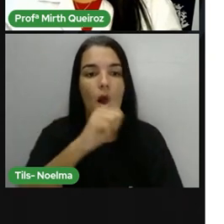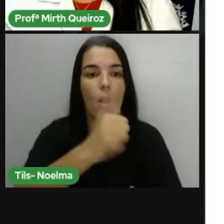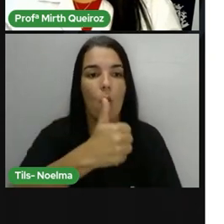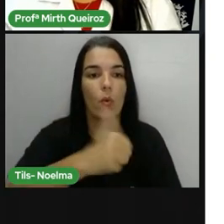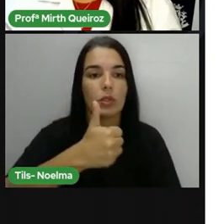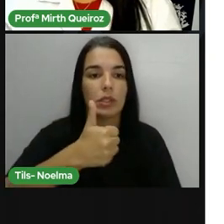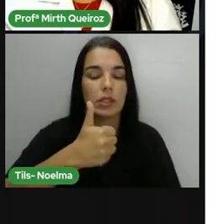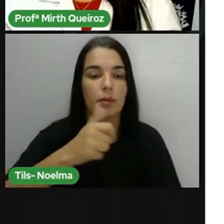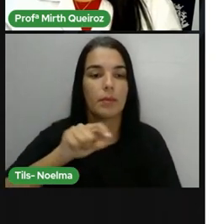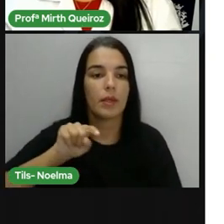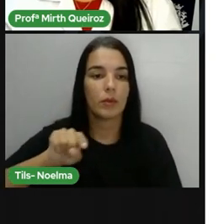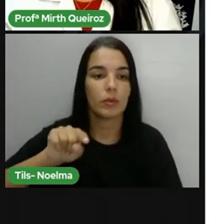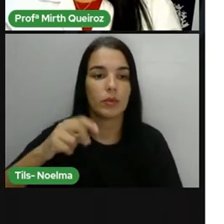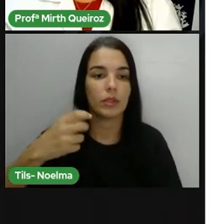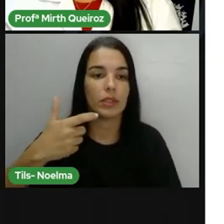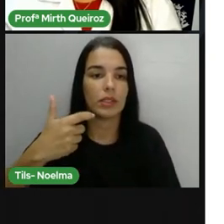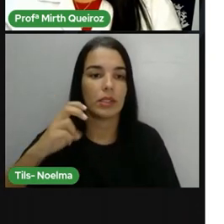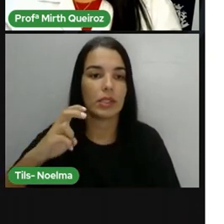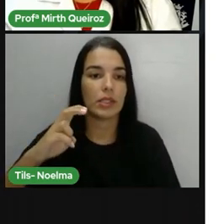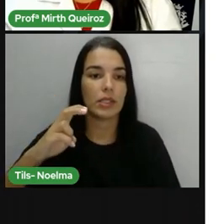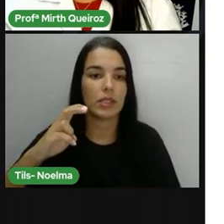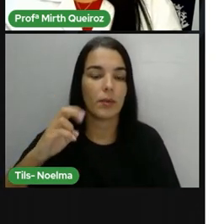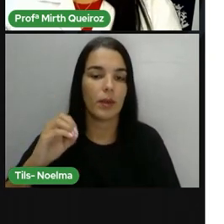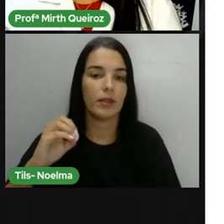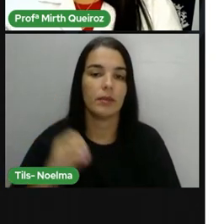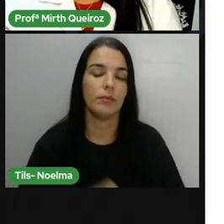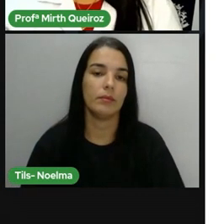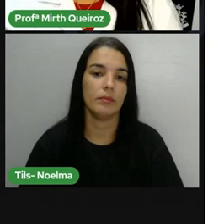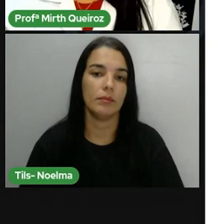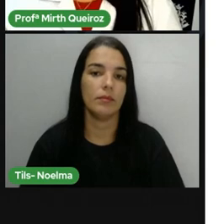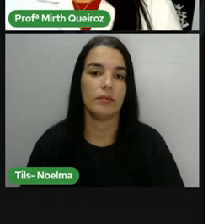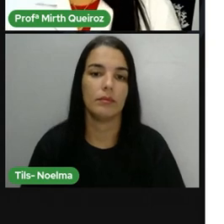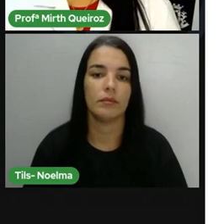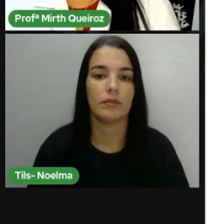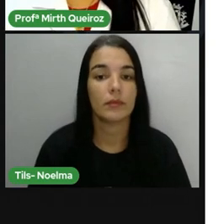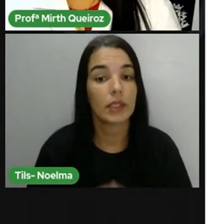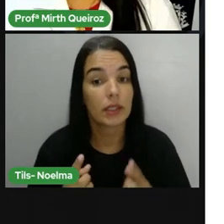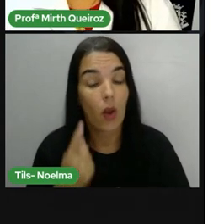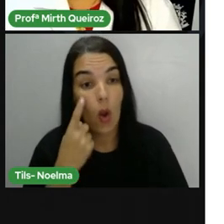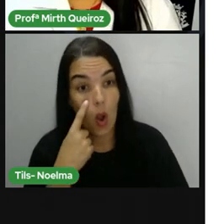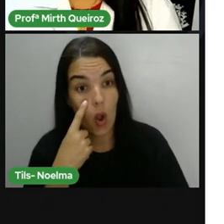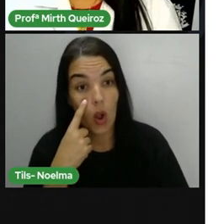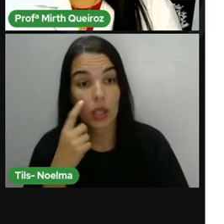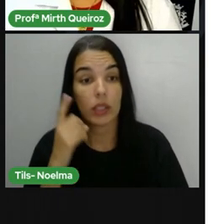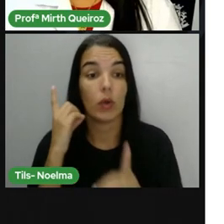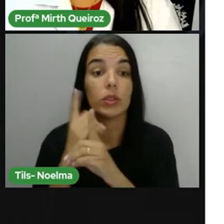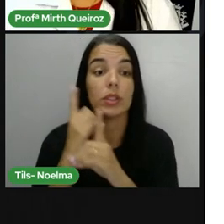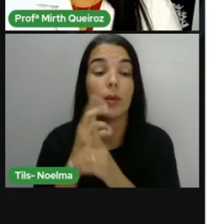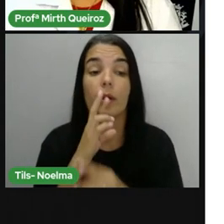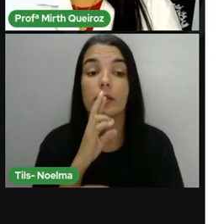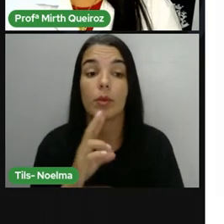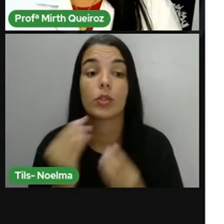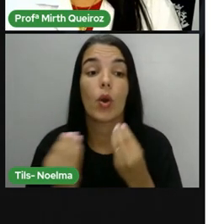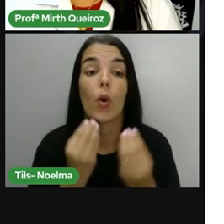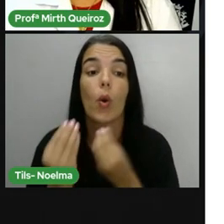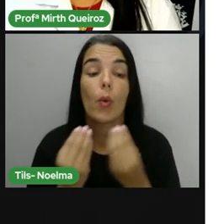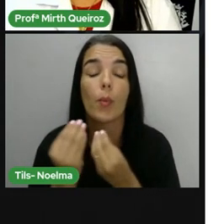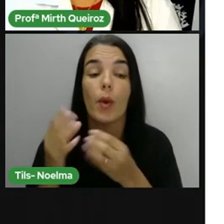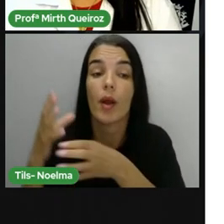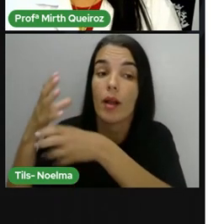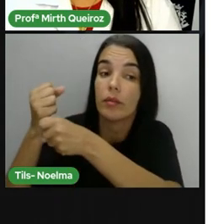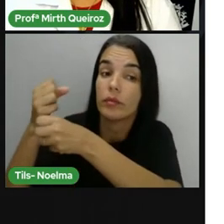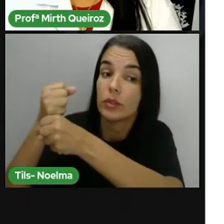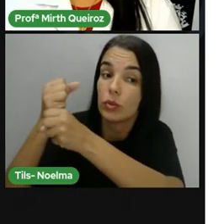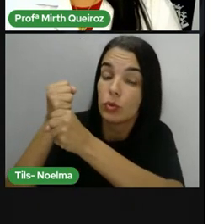nós encontramos essa resposta? Nós encontramos essa resposta formulando aí, colocando